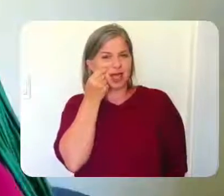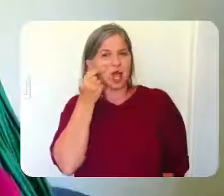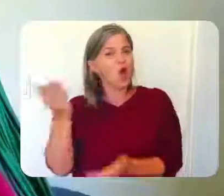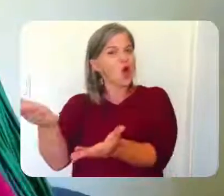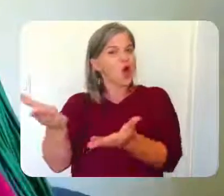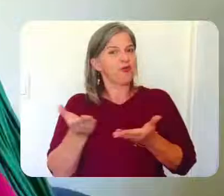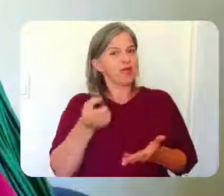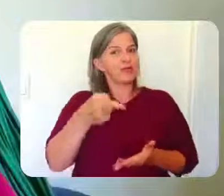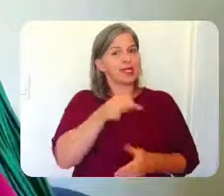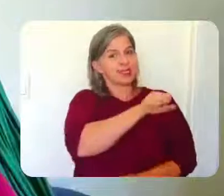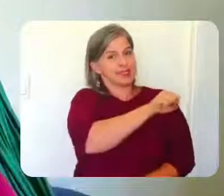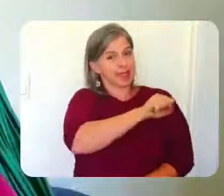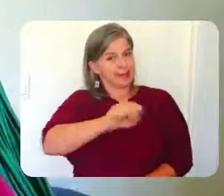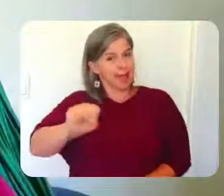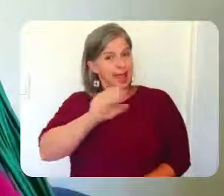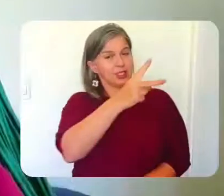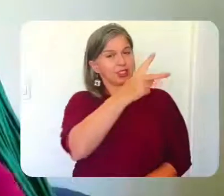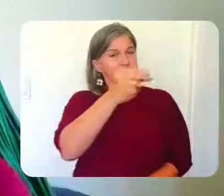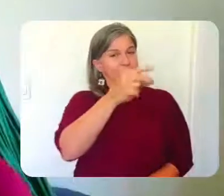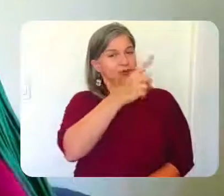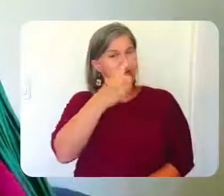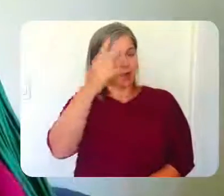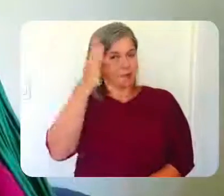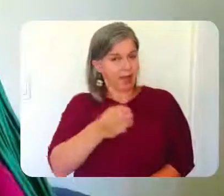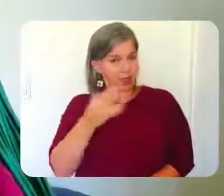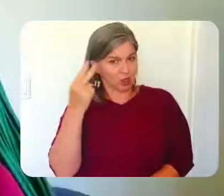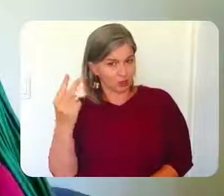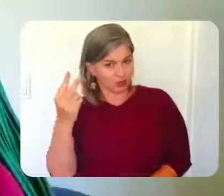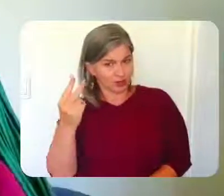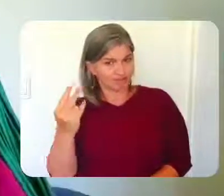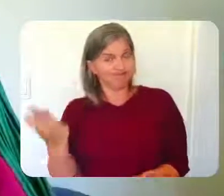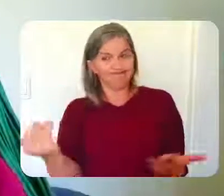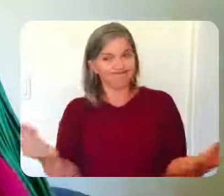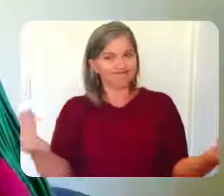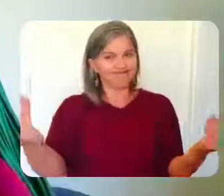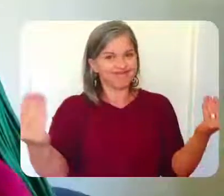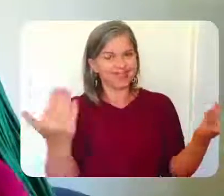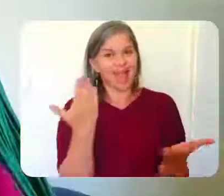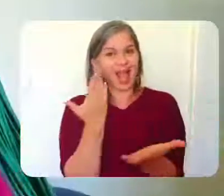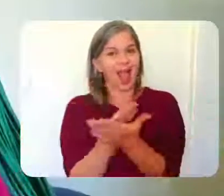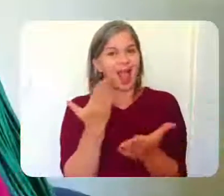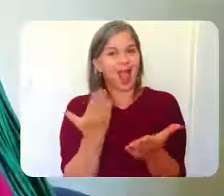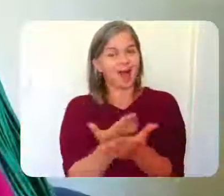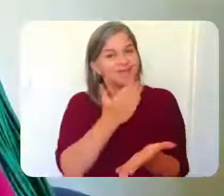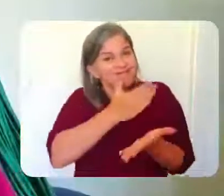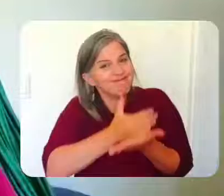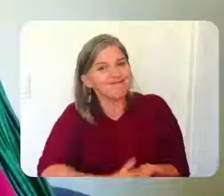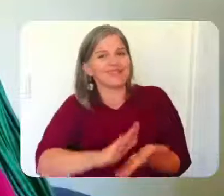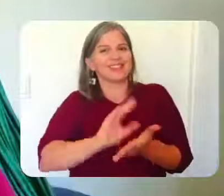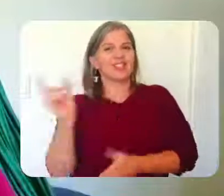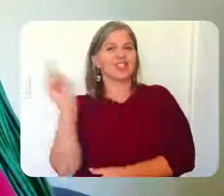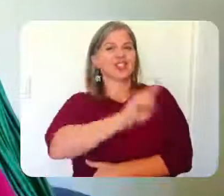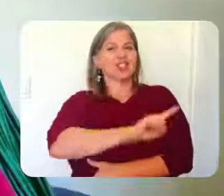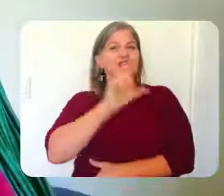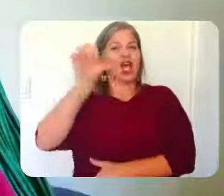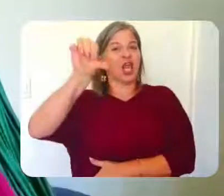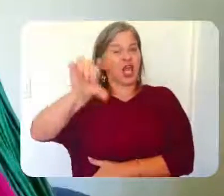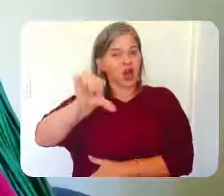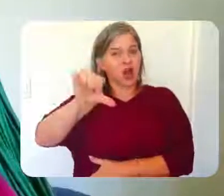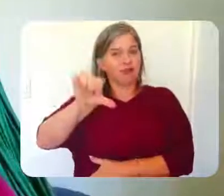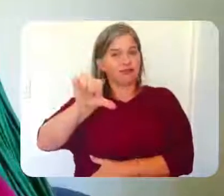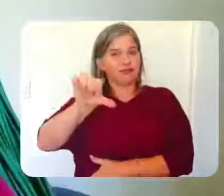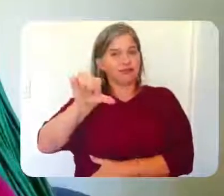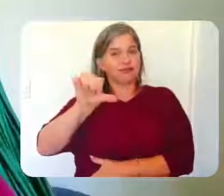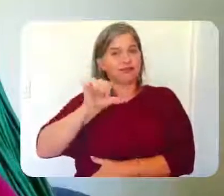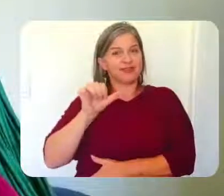convite para esse semestre 2021-2, chamamos vocês para a nossa aula inaugural de quarta-feira, dia 9,